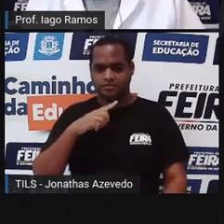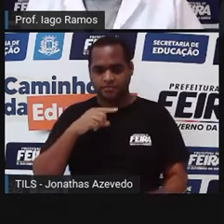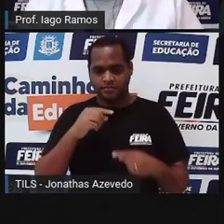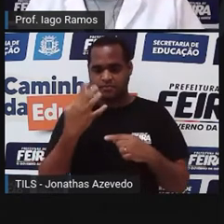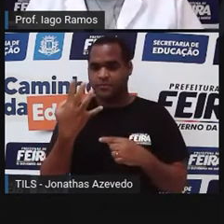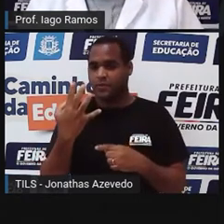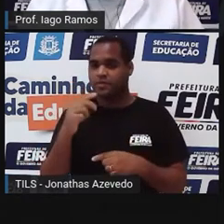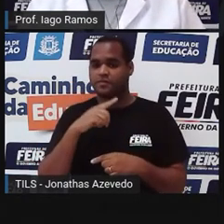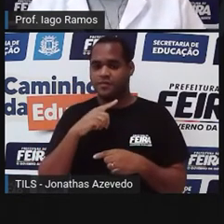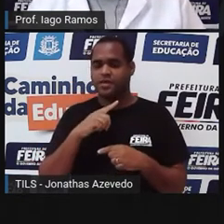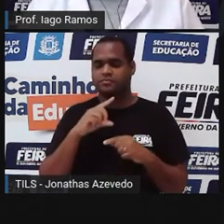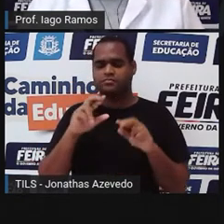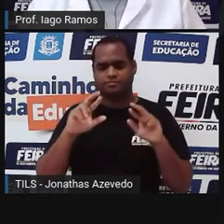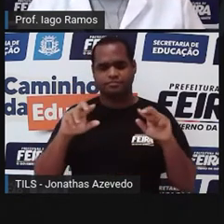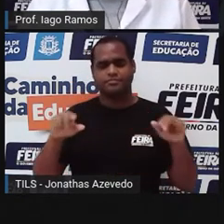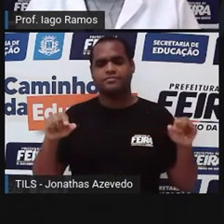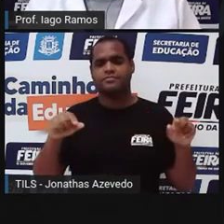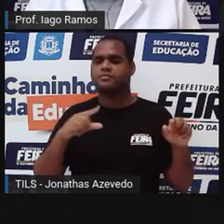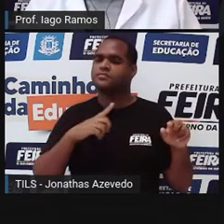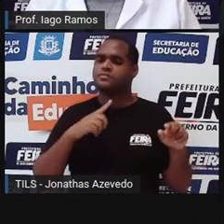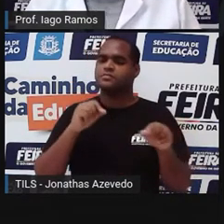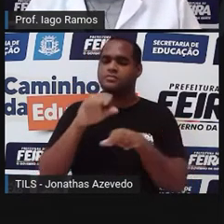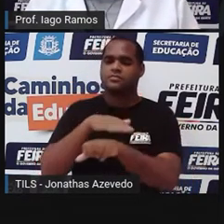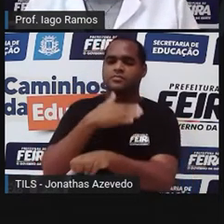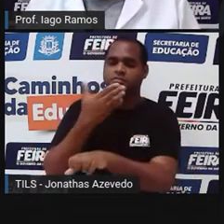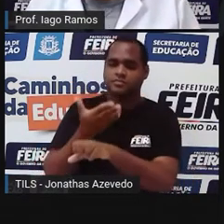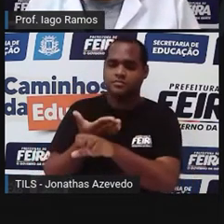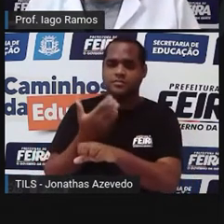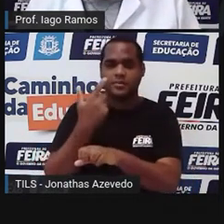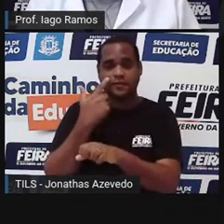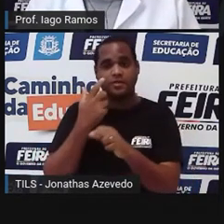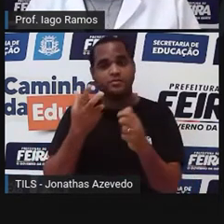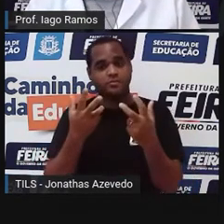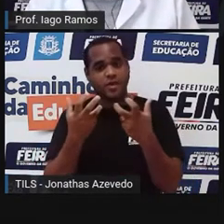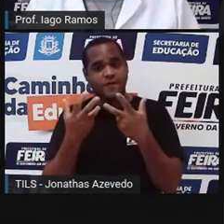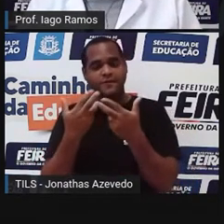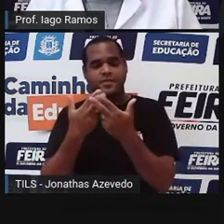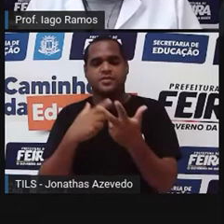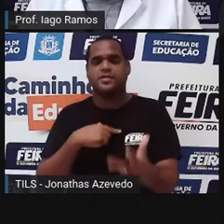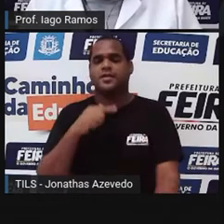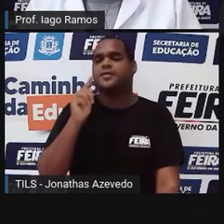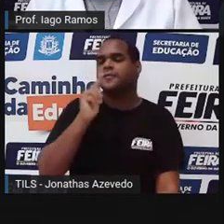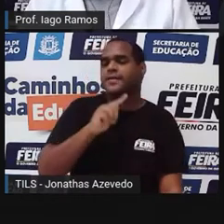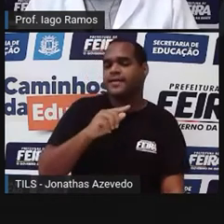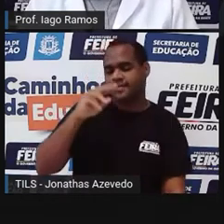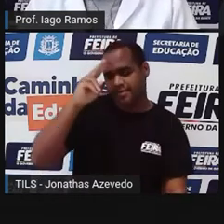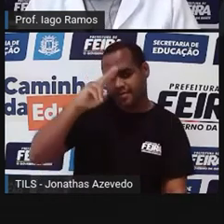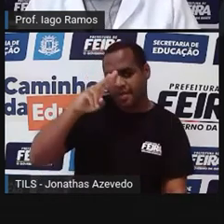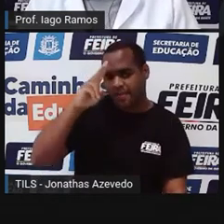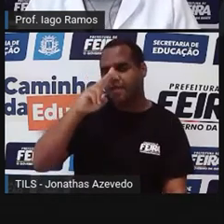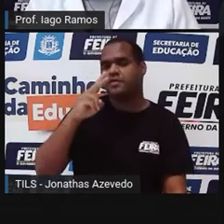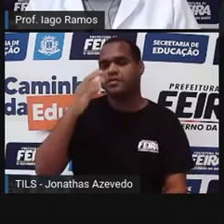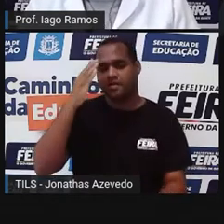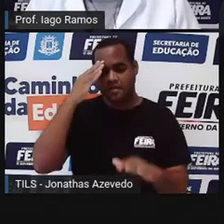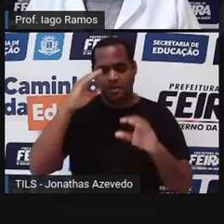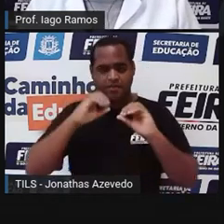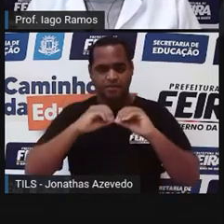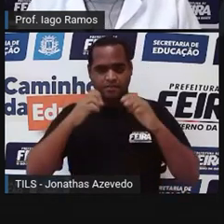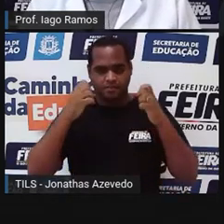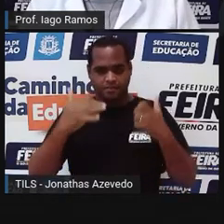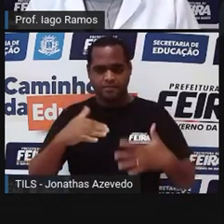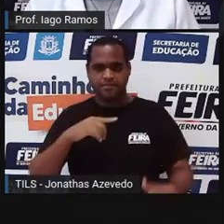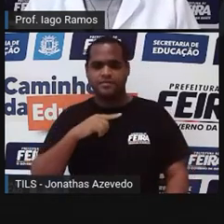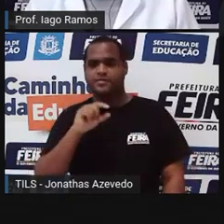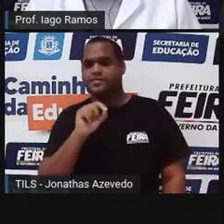Bom, até aqui, o que a gente viu, você conseguiu lembrar, conseguiu entender, caso não tenha